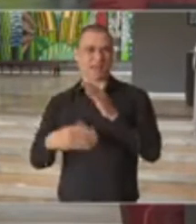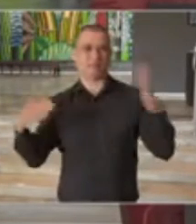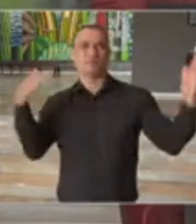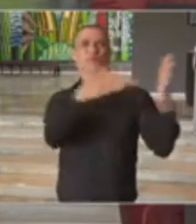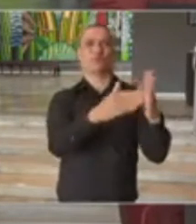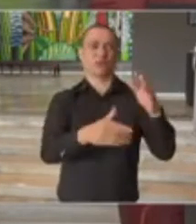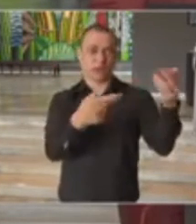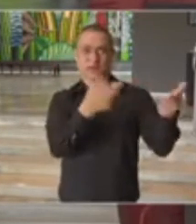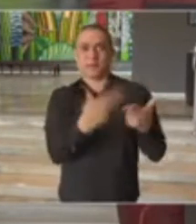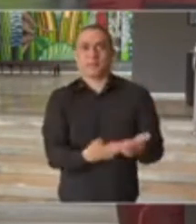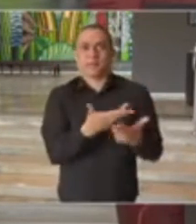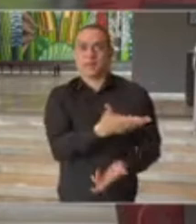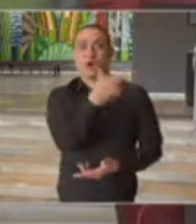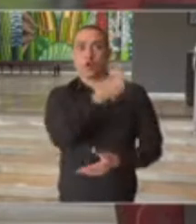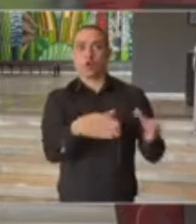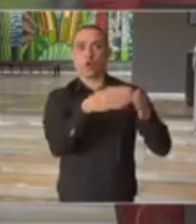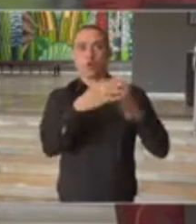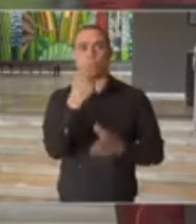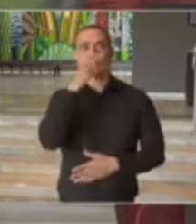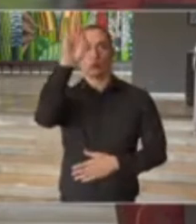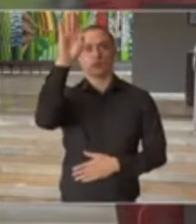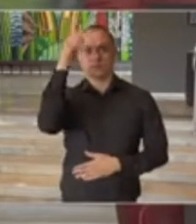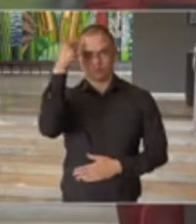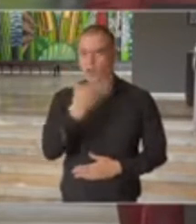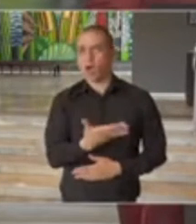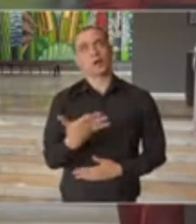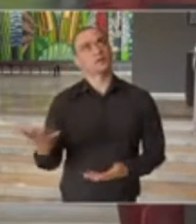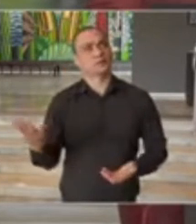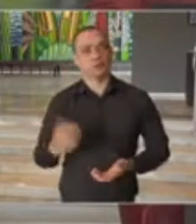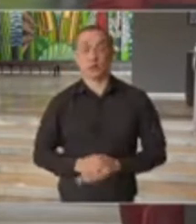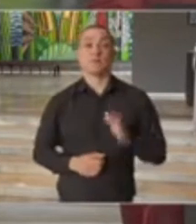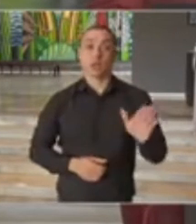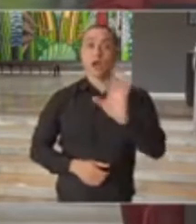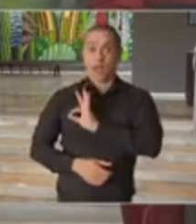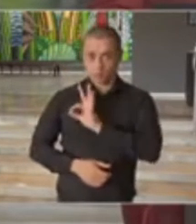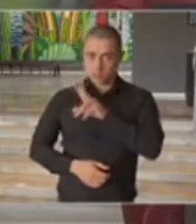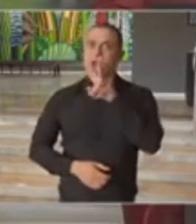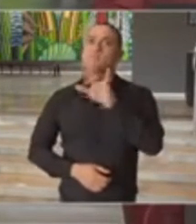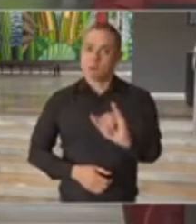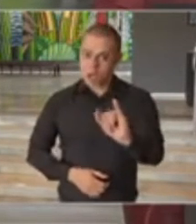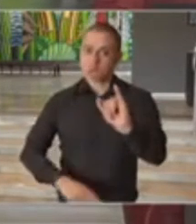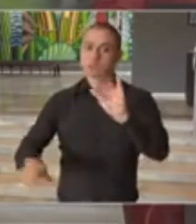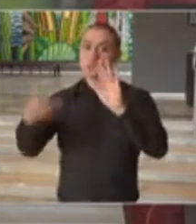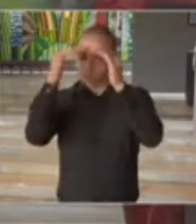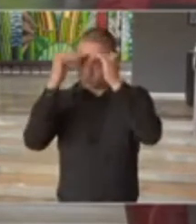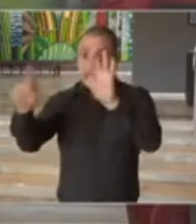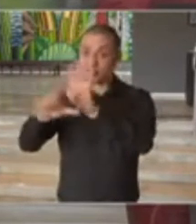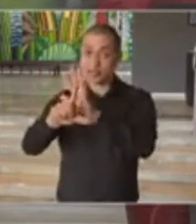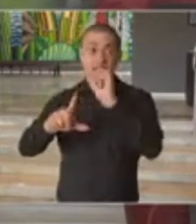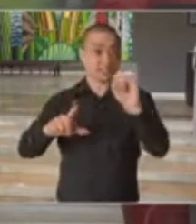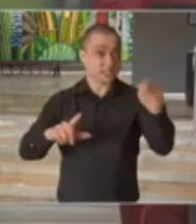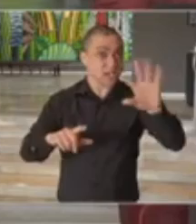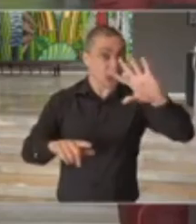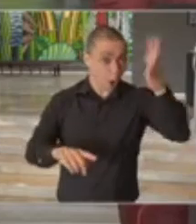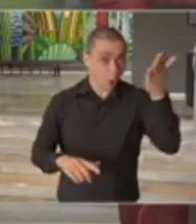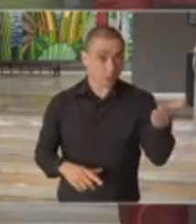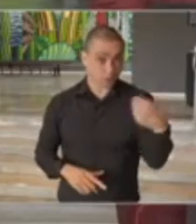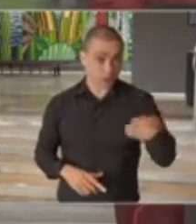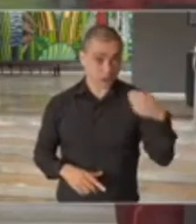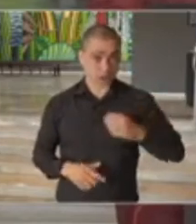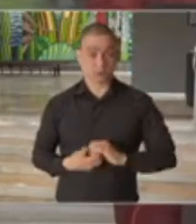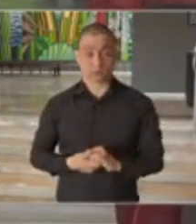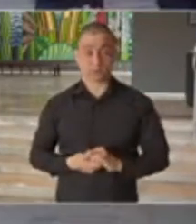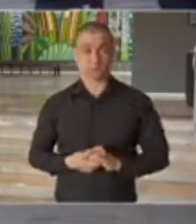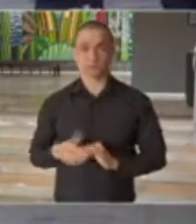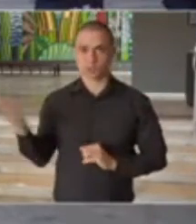suportar aqui grupo de neonazistas. Portanto, a polícia agirá de acordo com a lei quando isso for necessário.